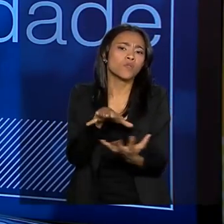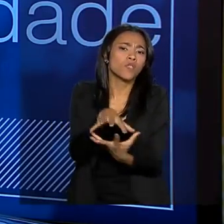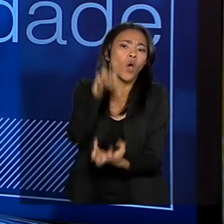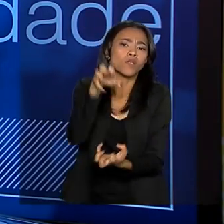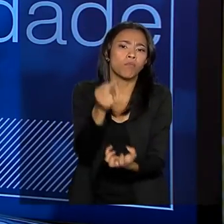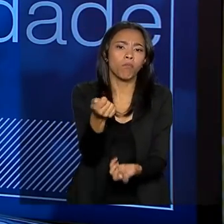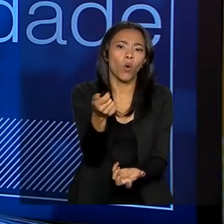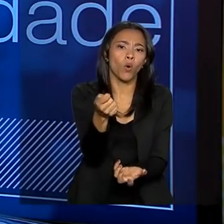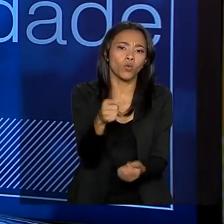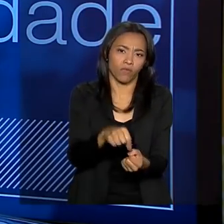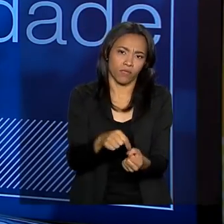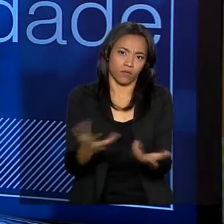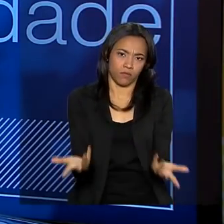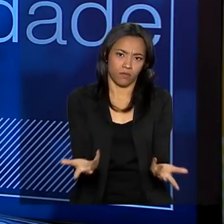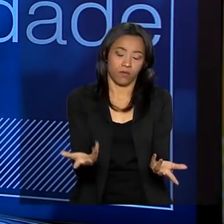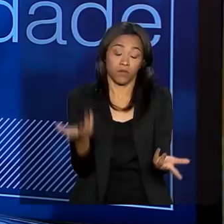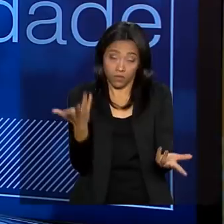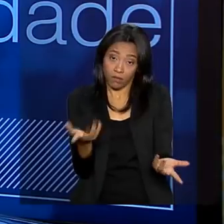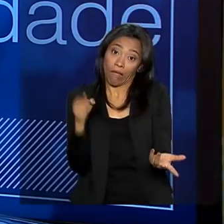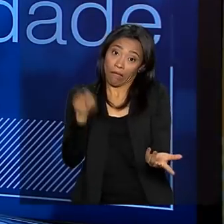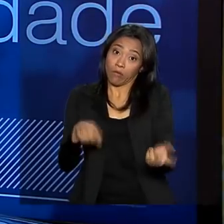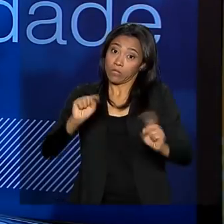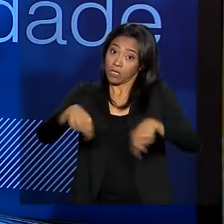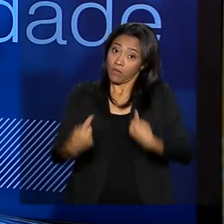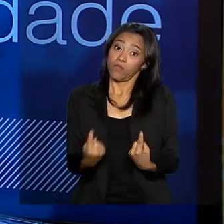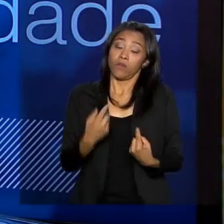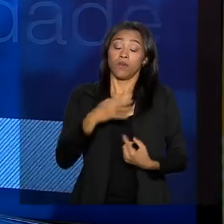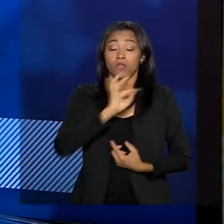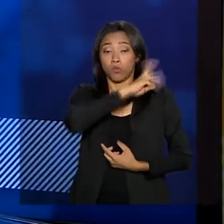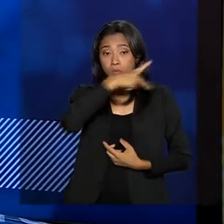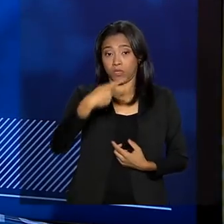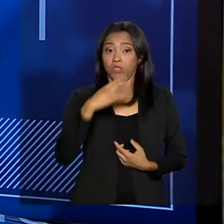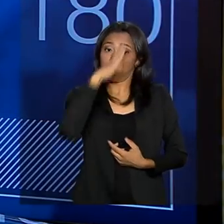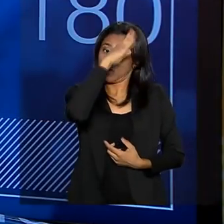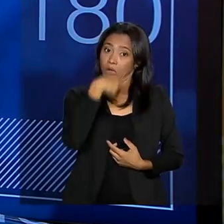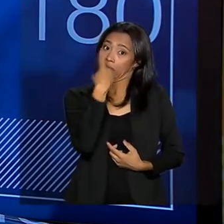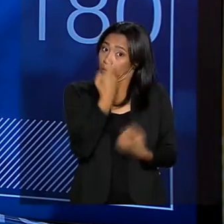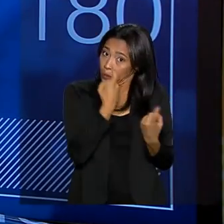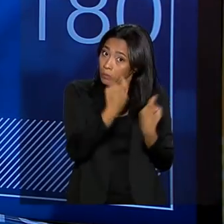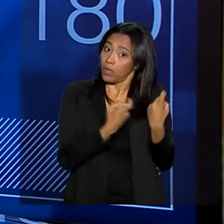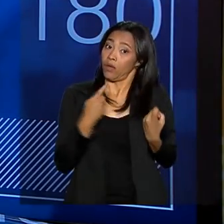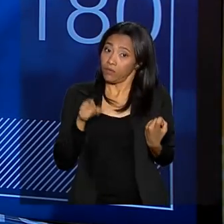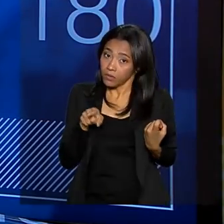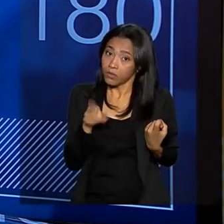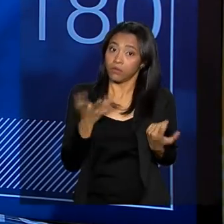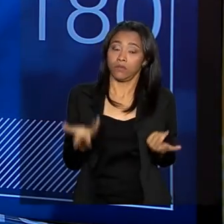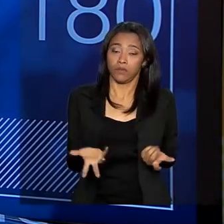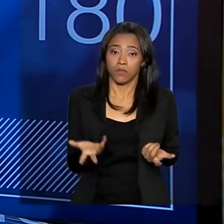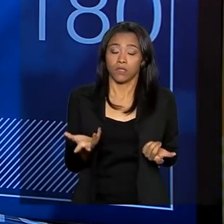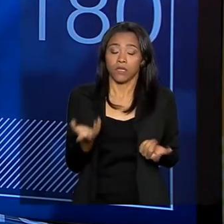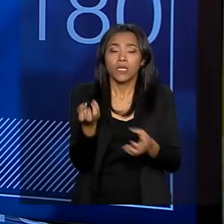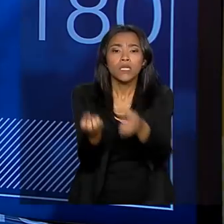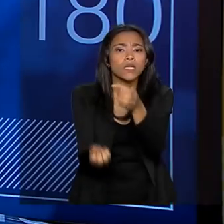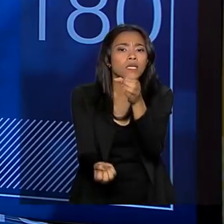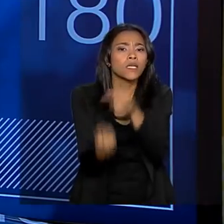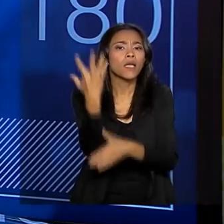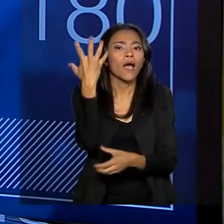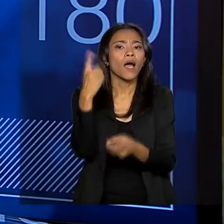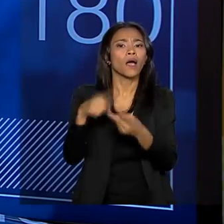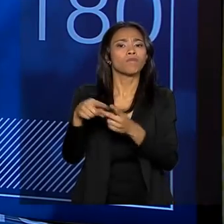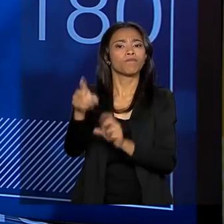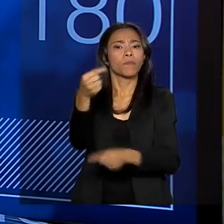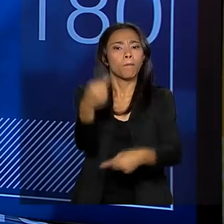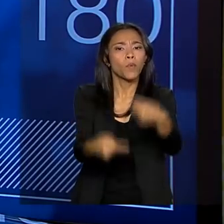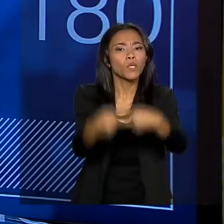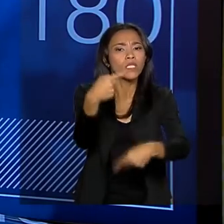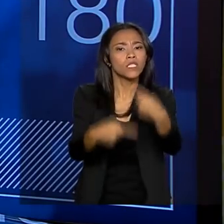pouco. Então, a gente vem com esse desafio e o presidente Bolsonaro está muito preocupado com isso. Criação, elaboração